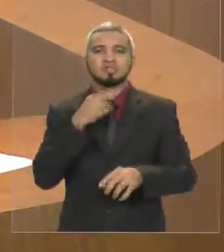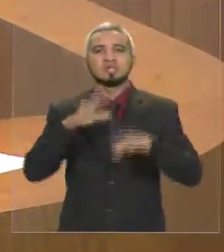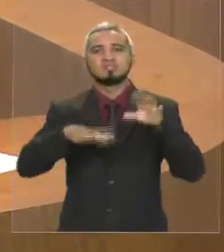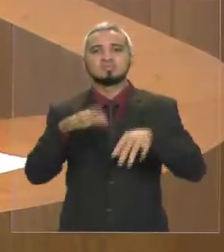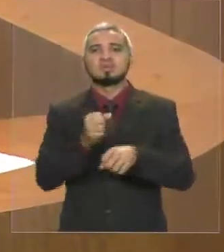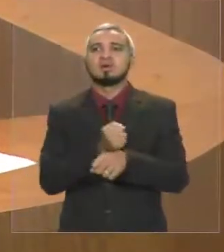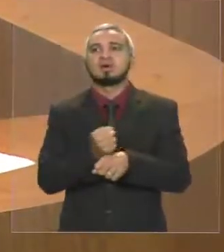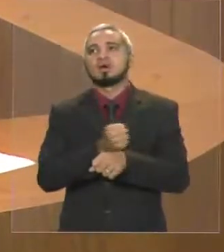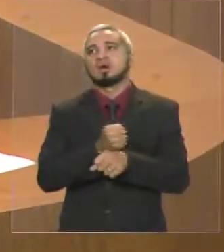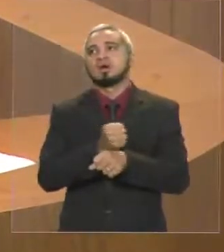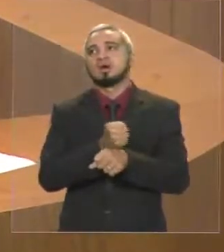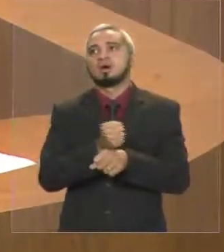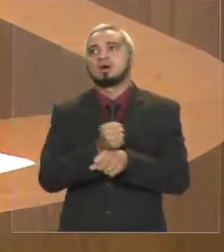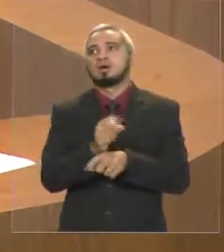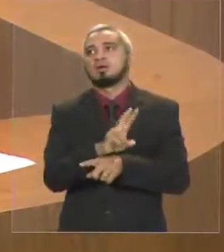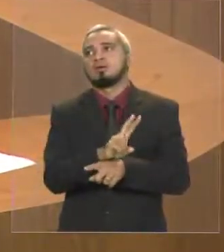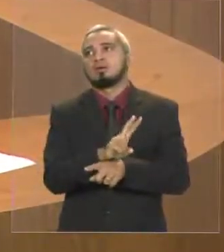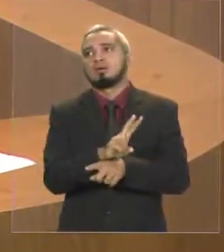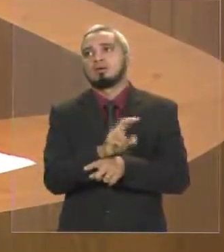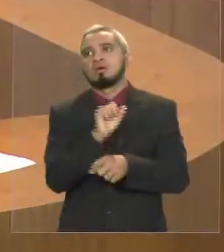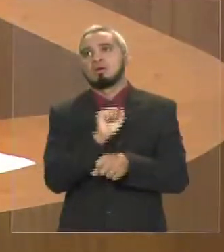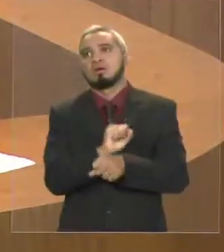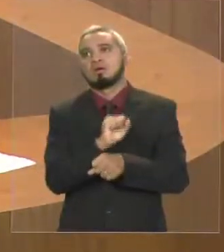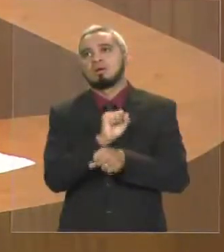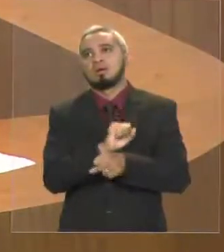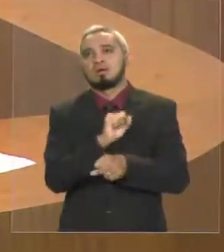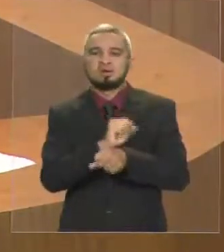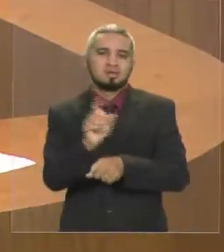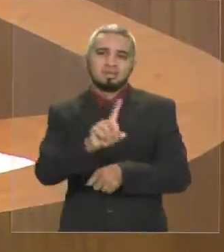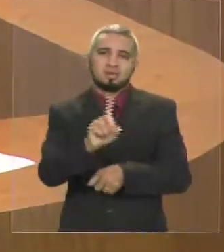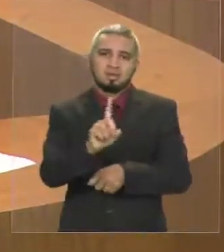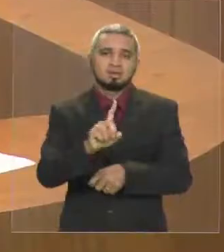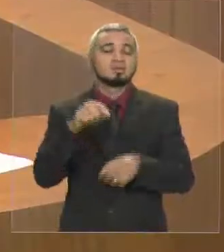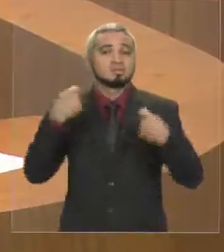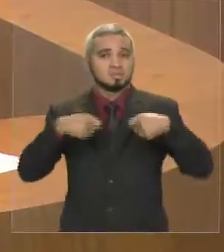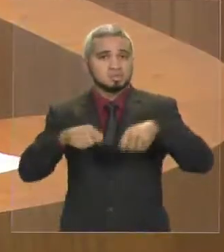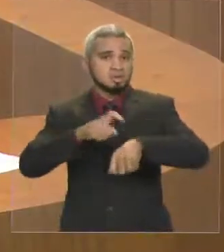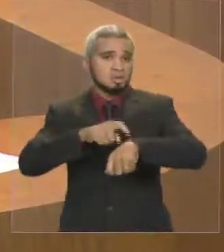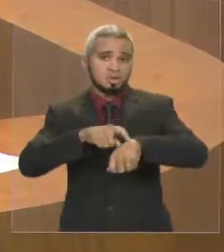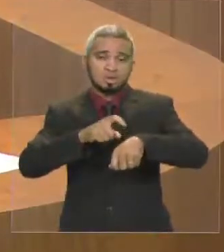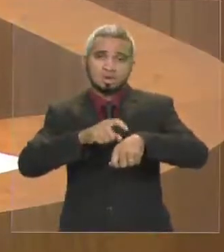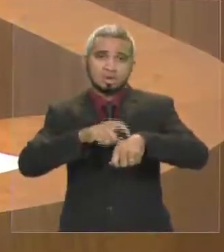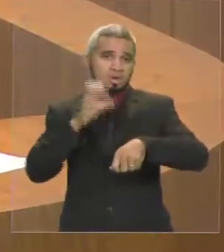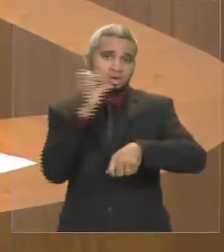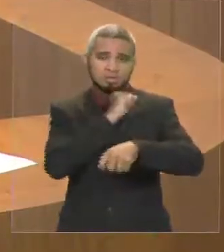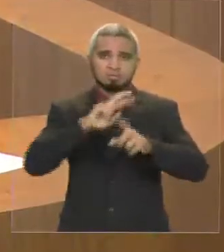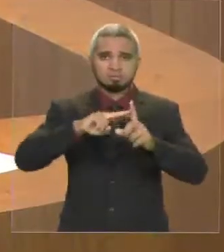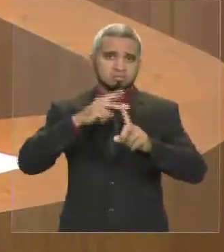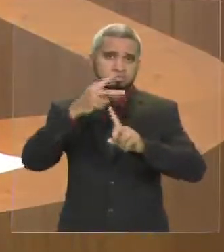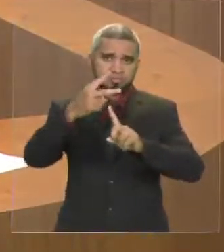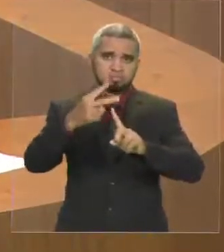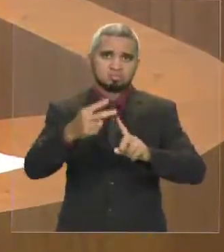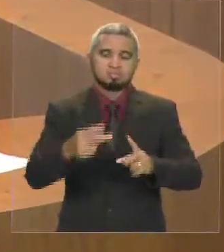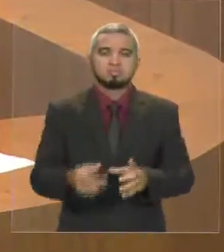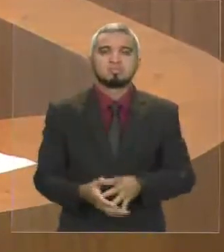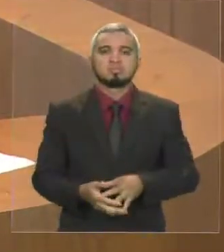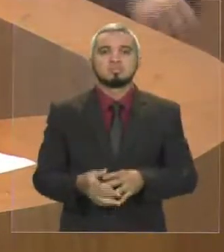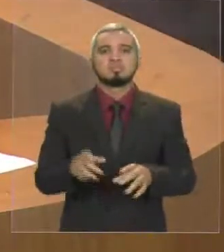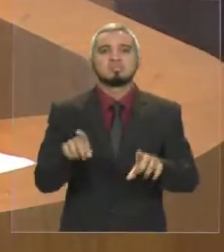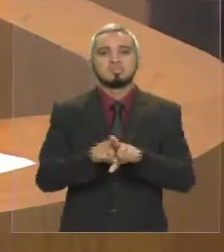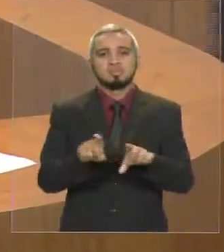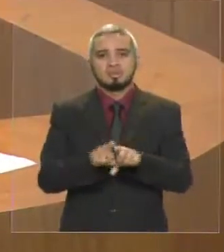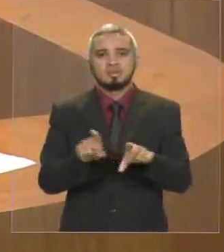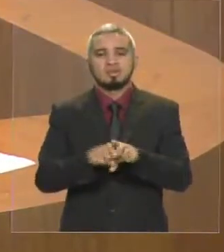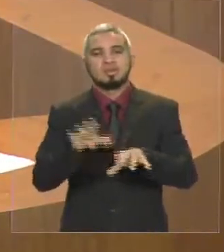e ainda, infelizmente, ainda está acontecendo. Nós temos andado todo o Estado do Maranhão e a nossa preocupação, quando também vamos aos municípios maranhenses,